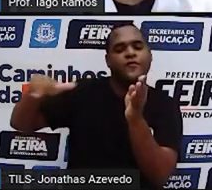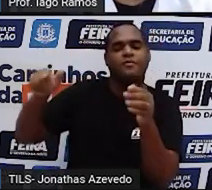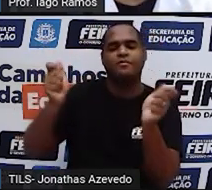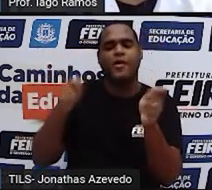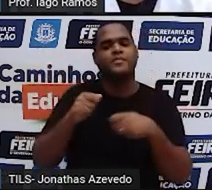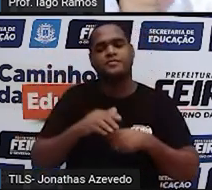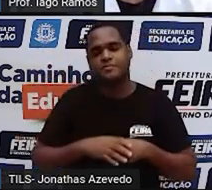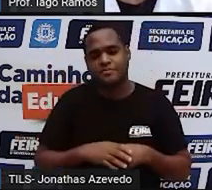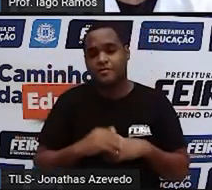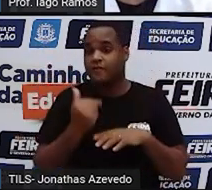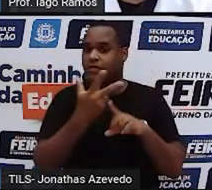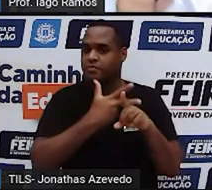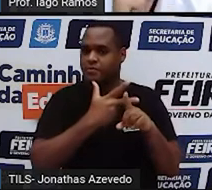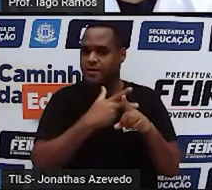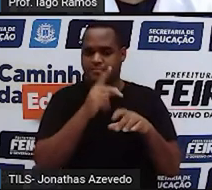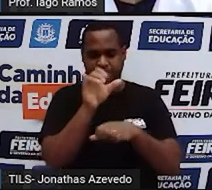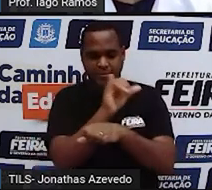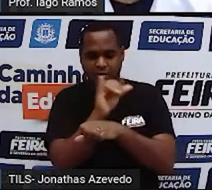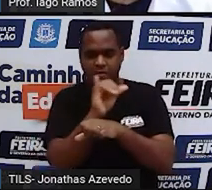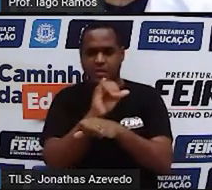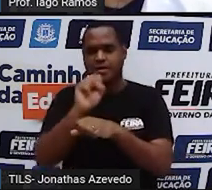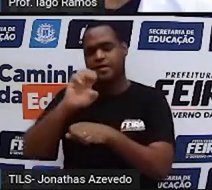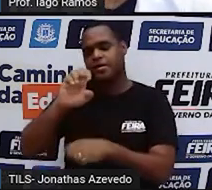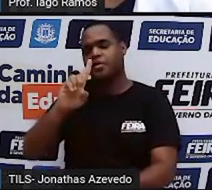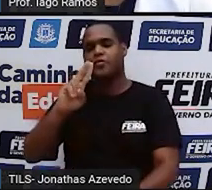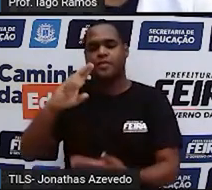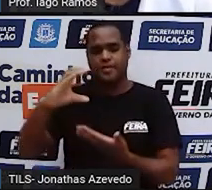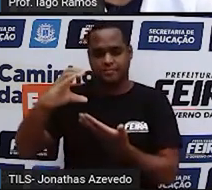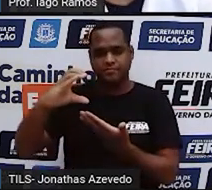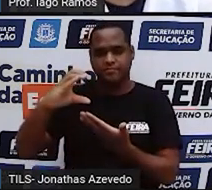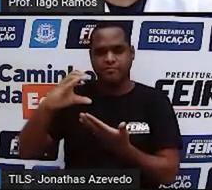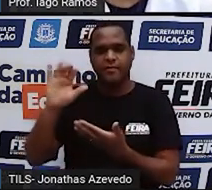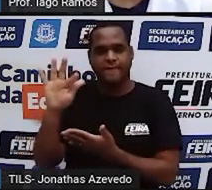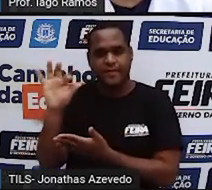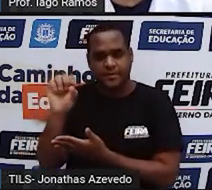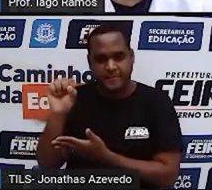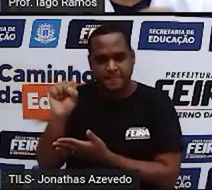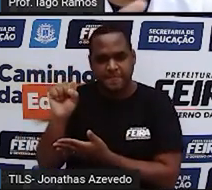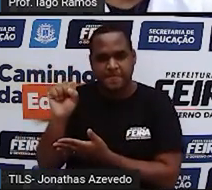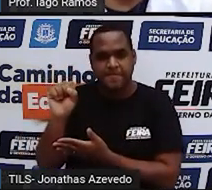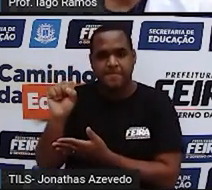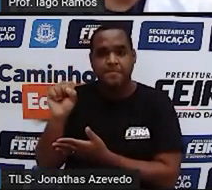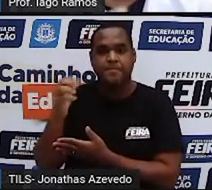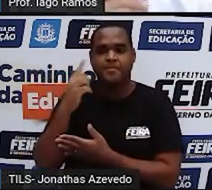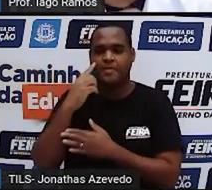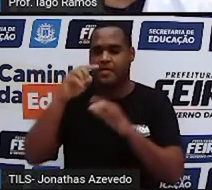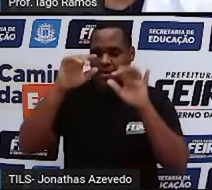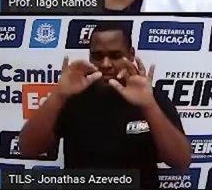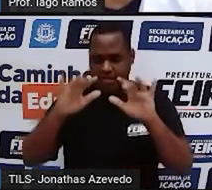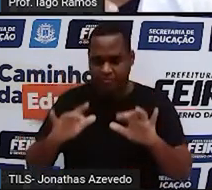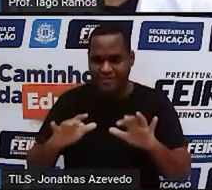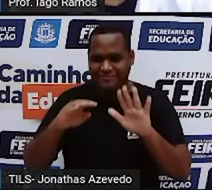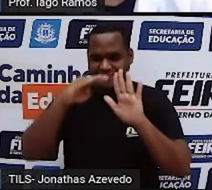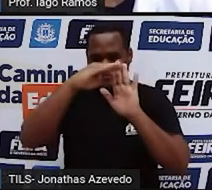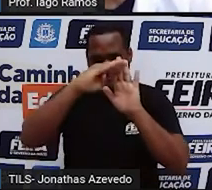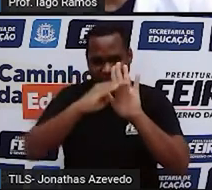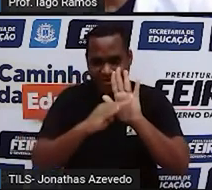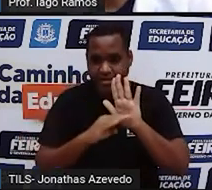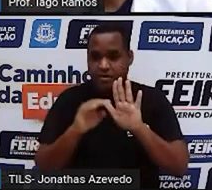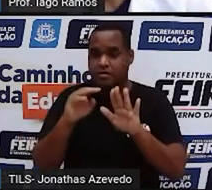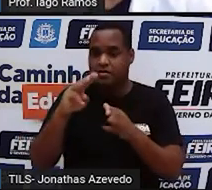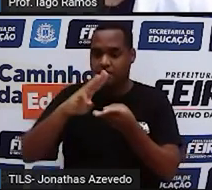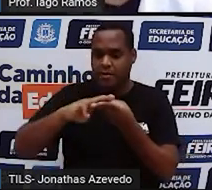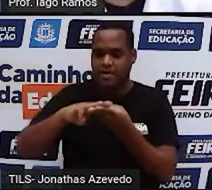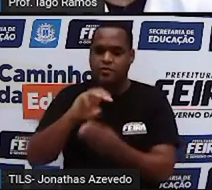procurar no YouTube, por Seduc Feira de Santana, procurar a playlist de matemática do oitavo ano,